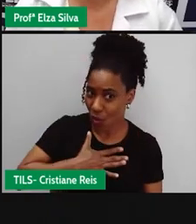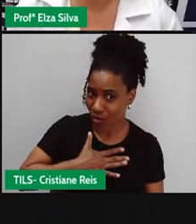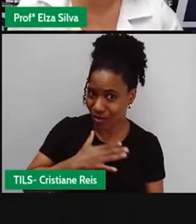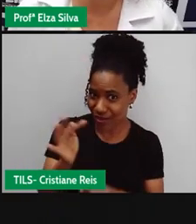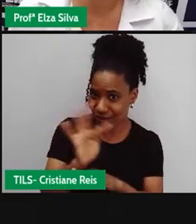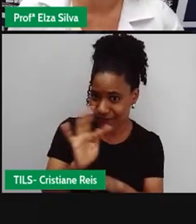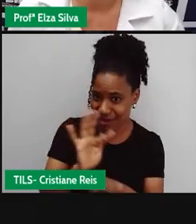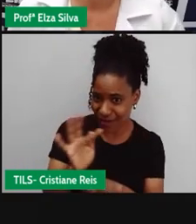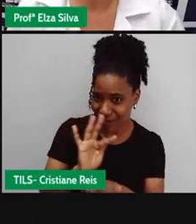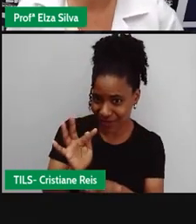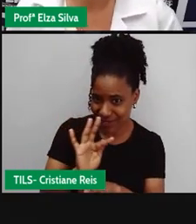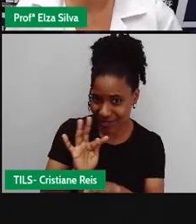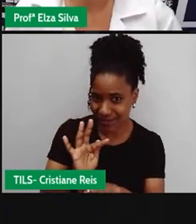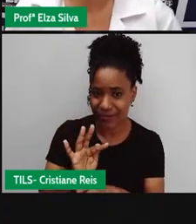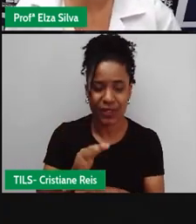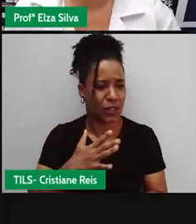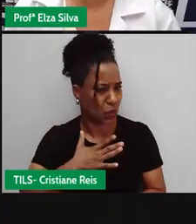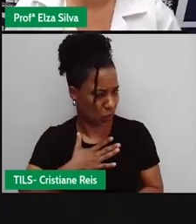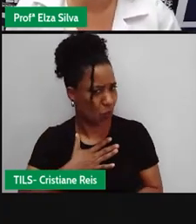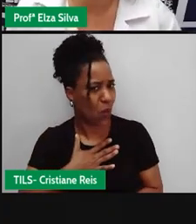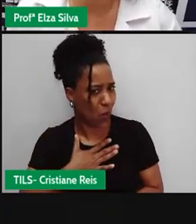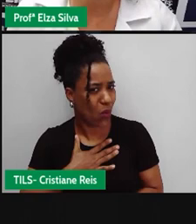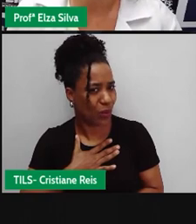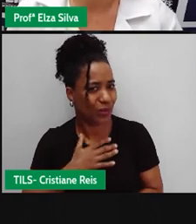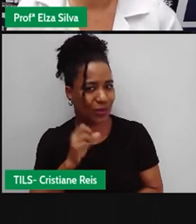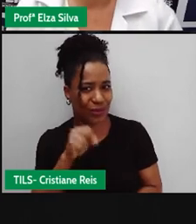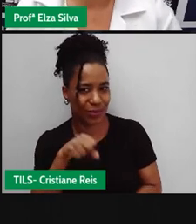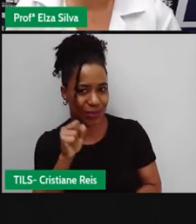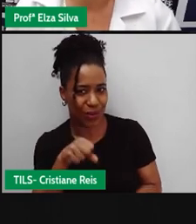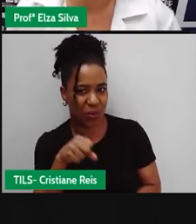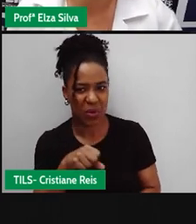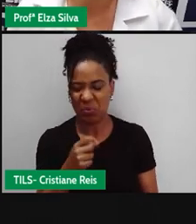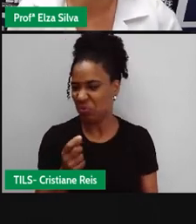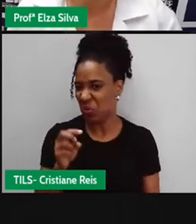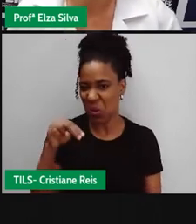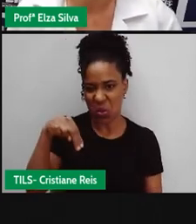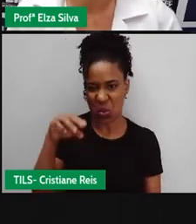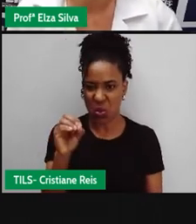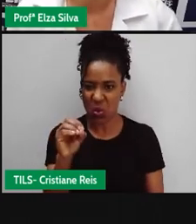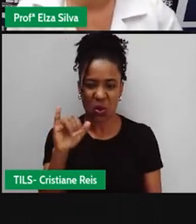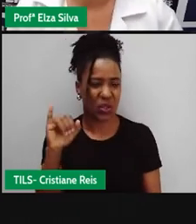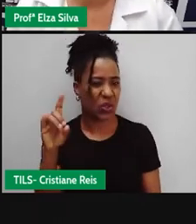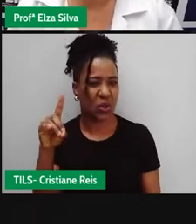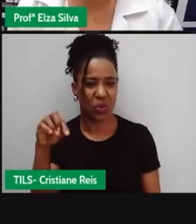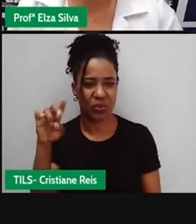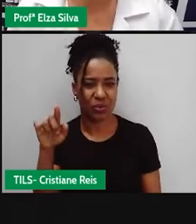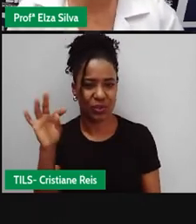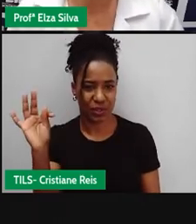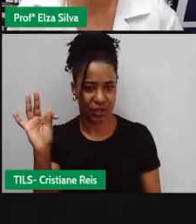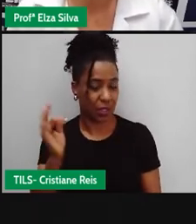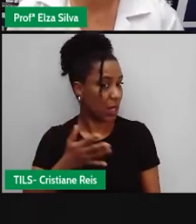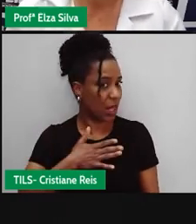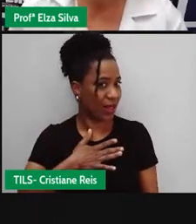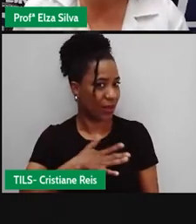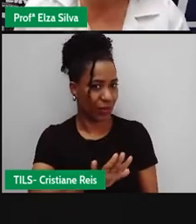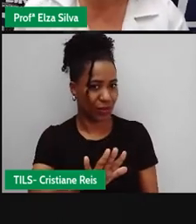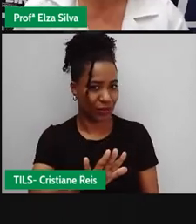Yes I do Sim eu gosto No I don't Não eu não gosto Ok students